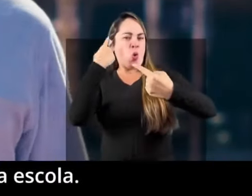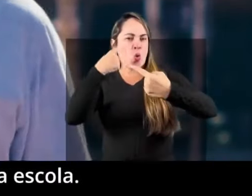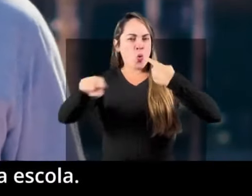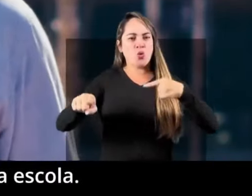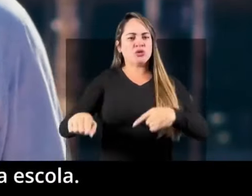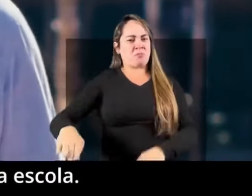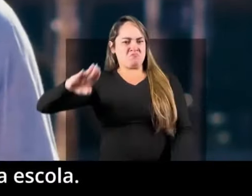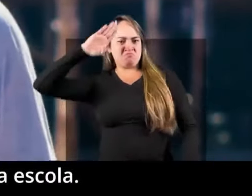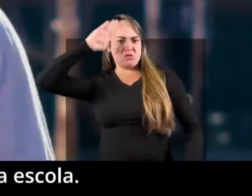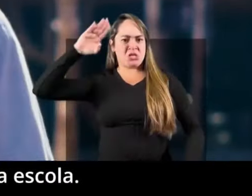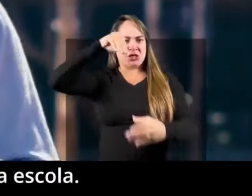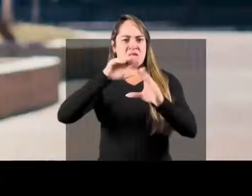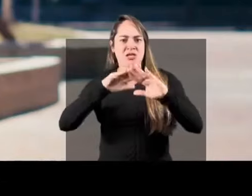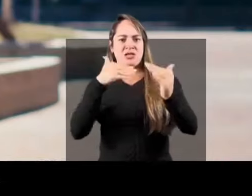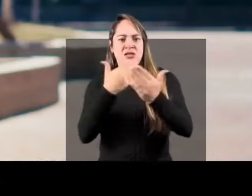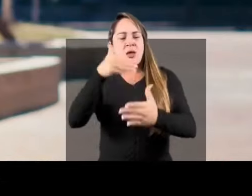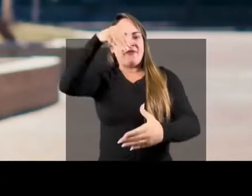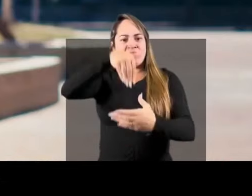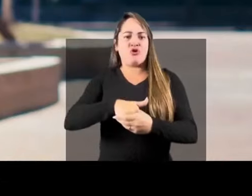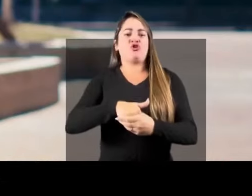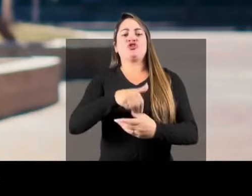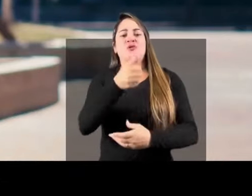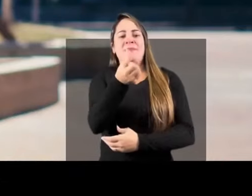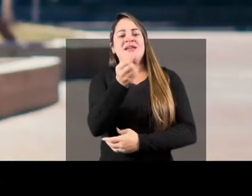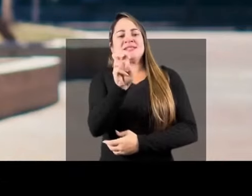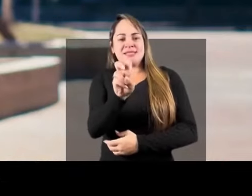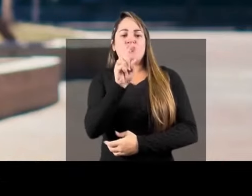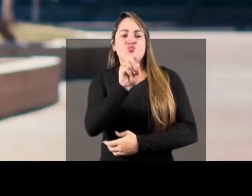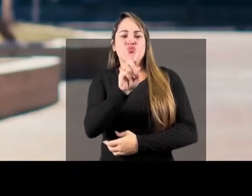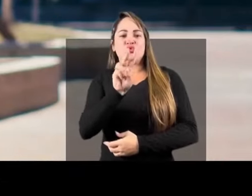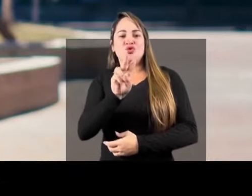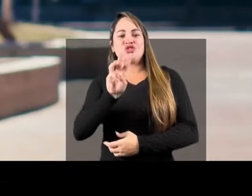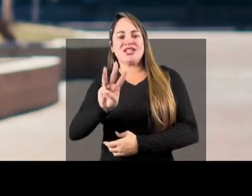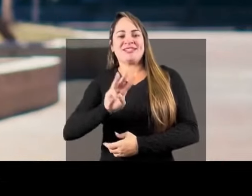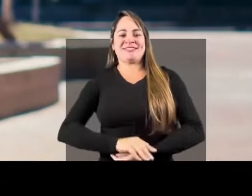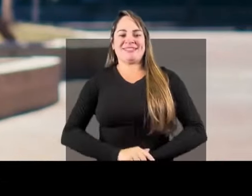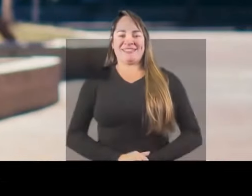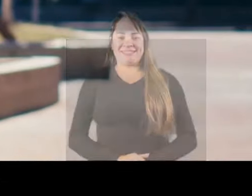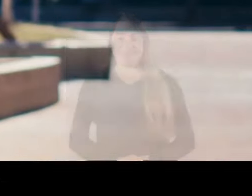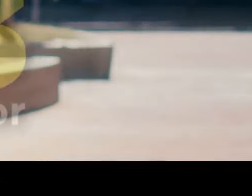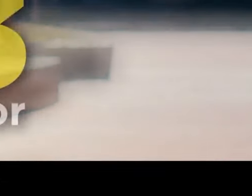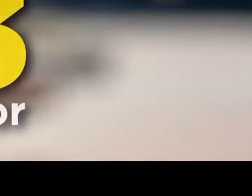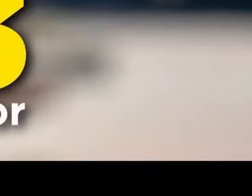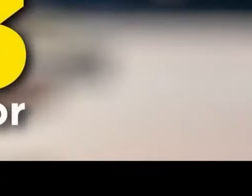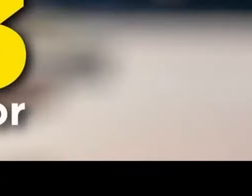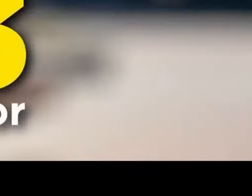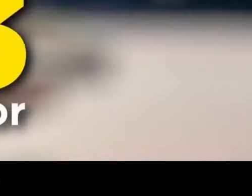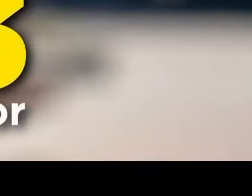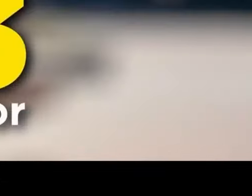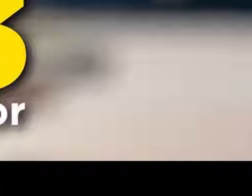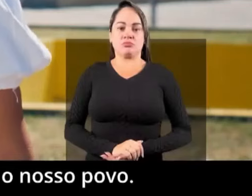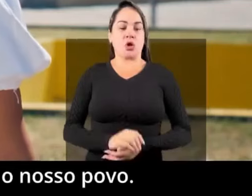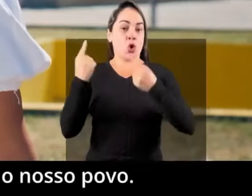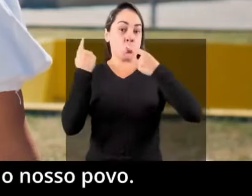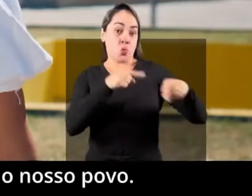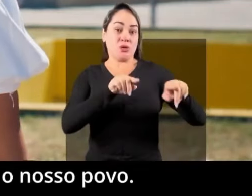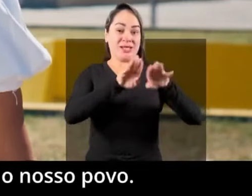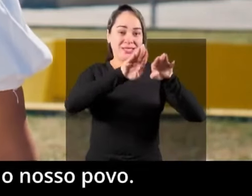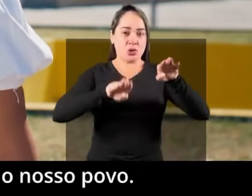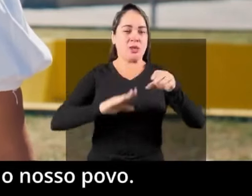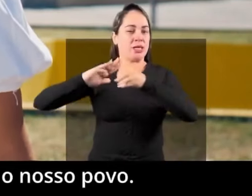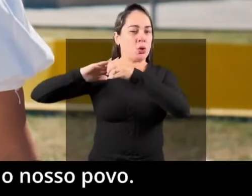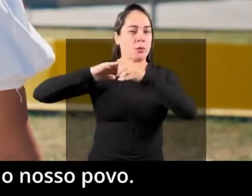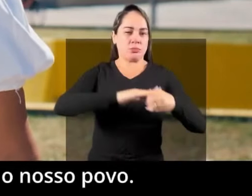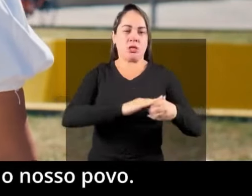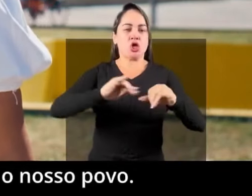militarização da escola, vote professor Claudio Fonseca 65123. Luto contra a